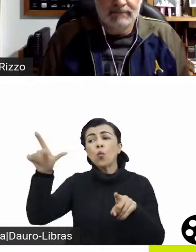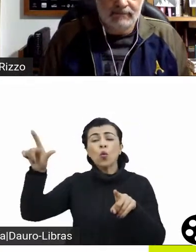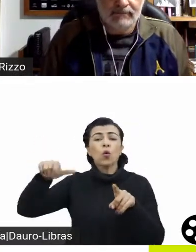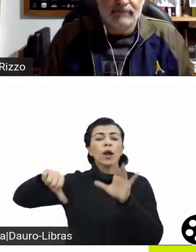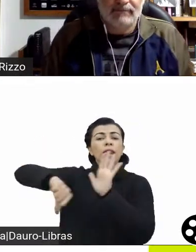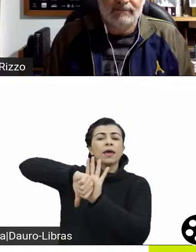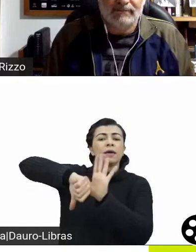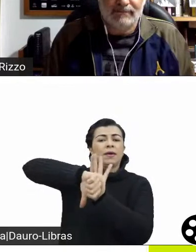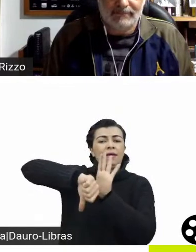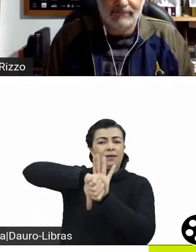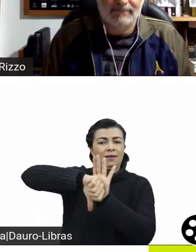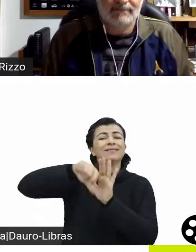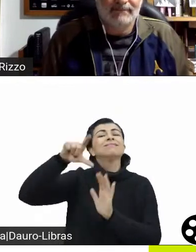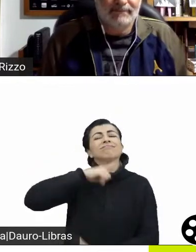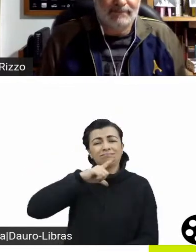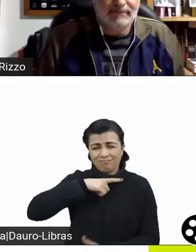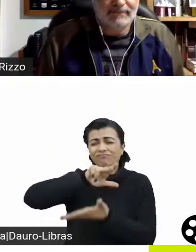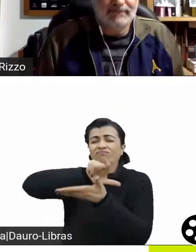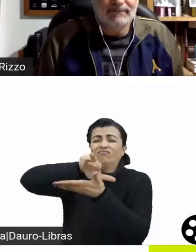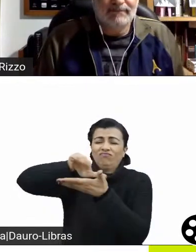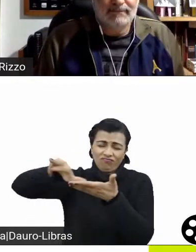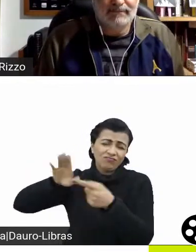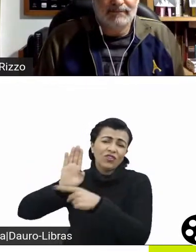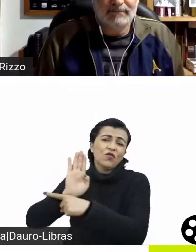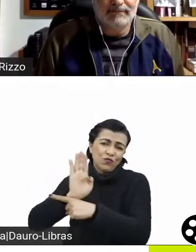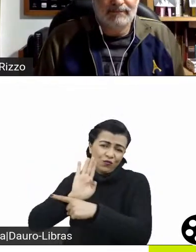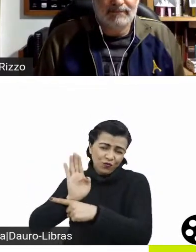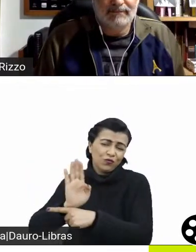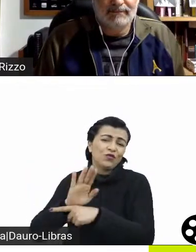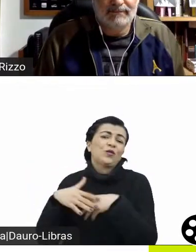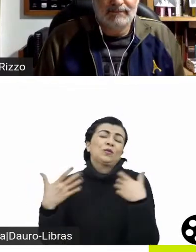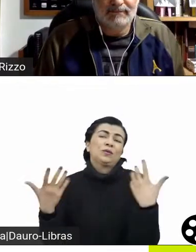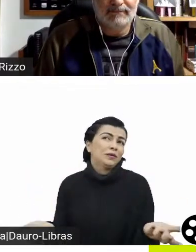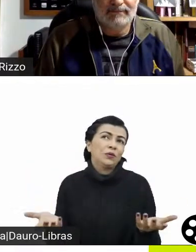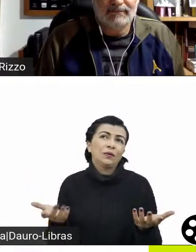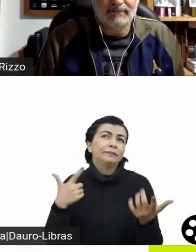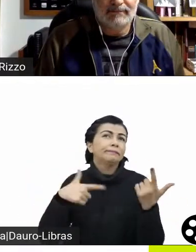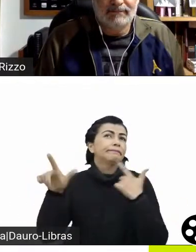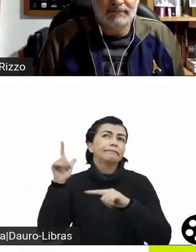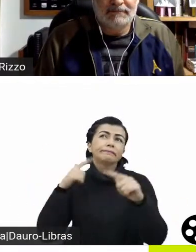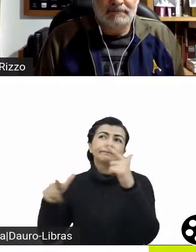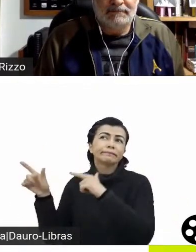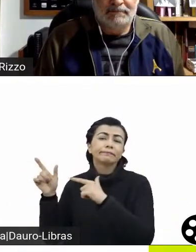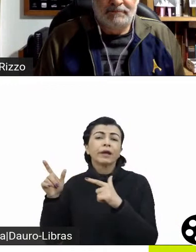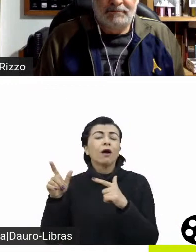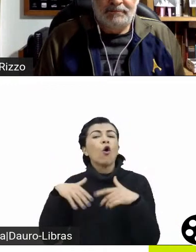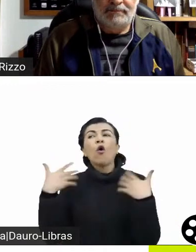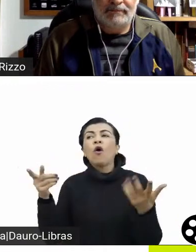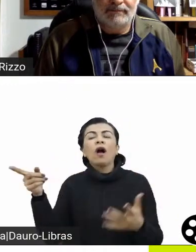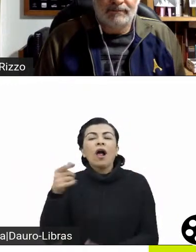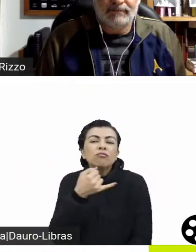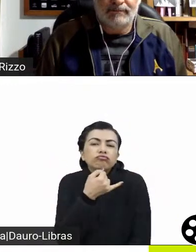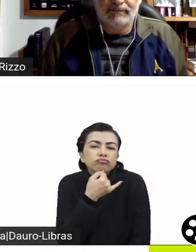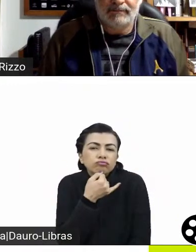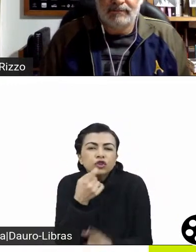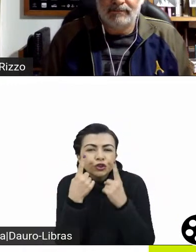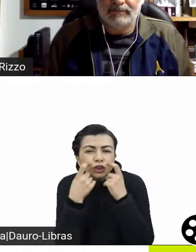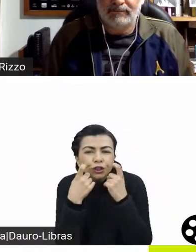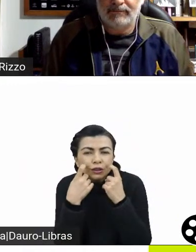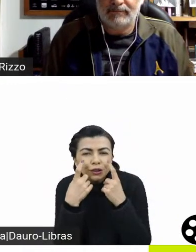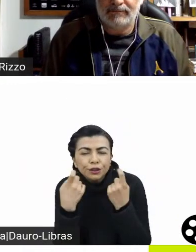apaixonado por esse filme. Você tem filmes de crime, você tem dramas diferentes, narrados de formas diferentes,